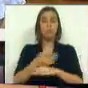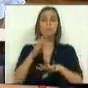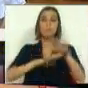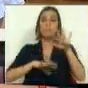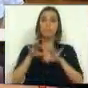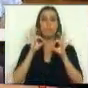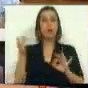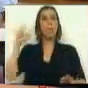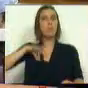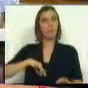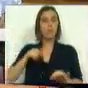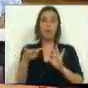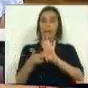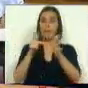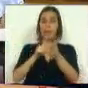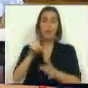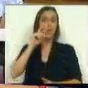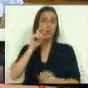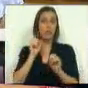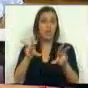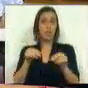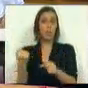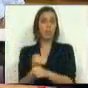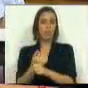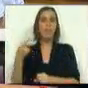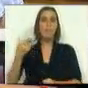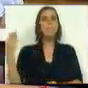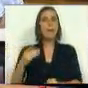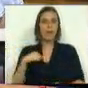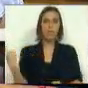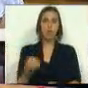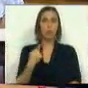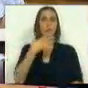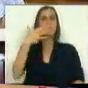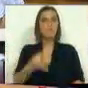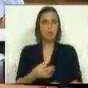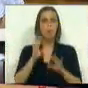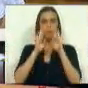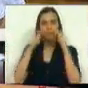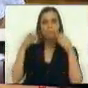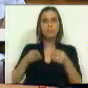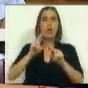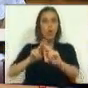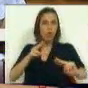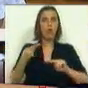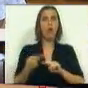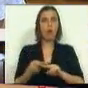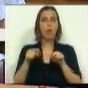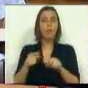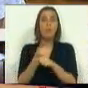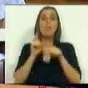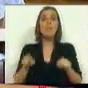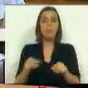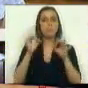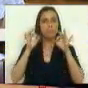exercício profissional destes técnicos de segurança e higiene no trabalho deve merecer da parte de todos nós uma atenção redobrada, até